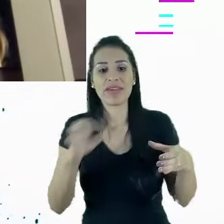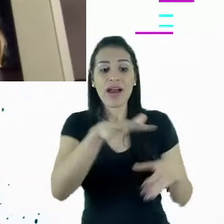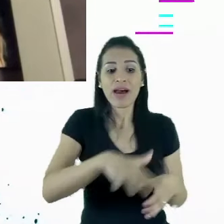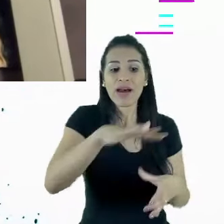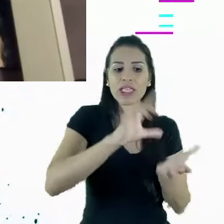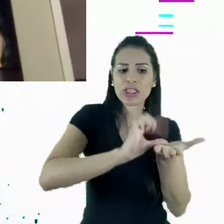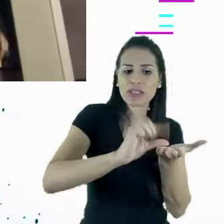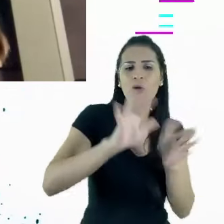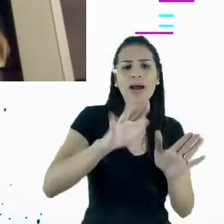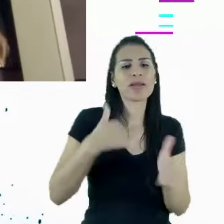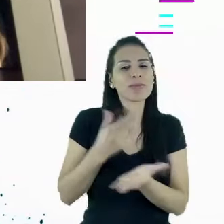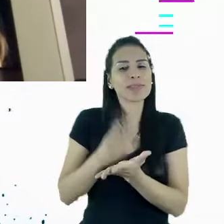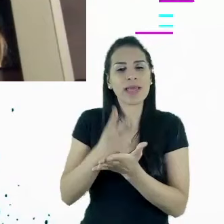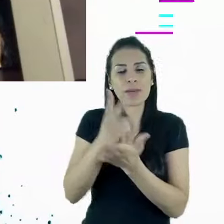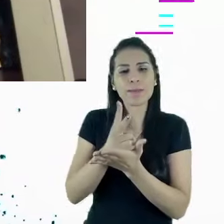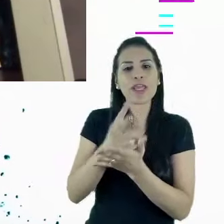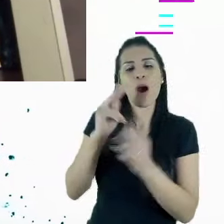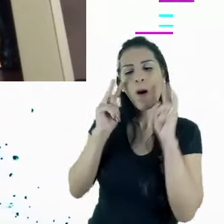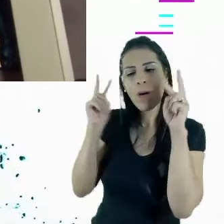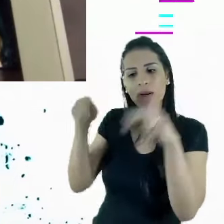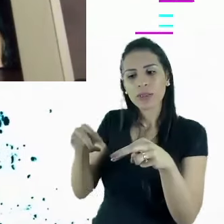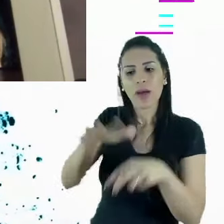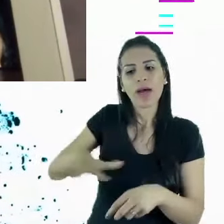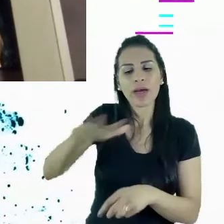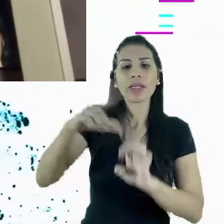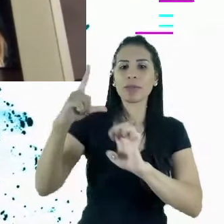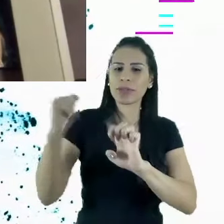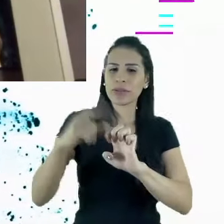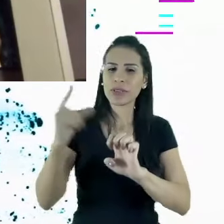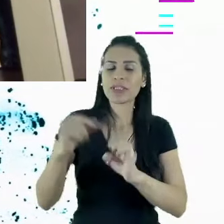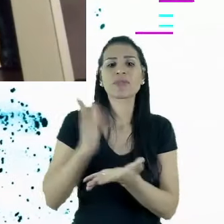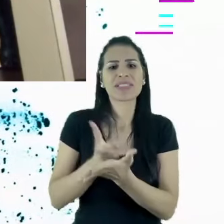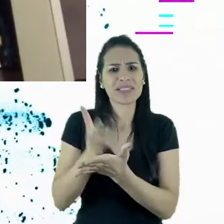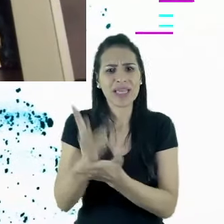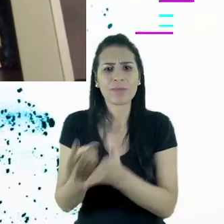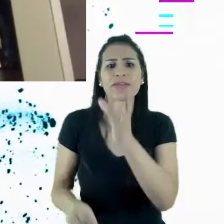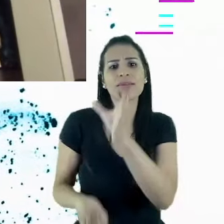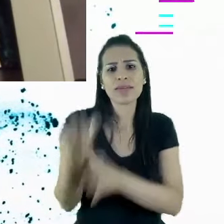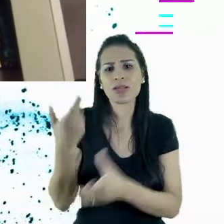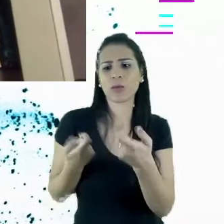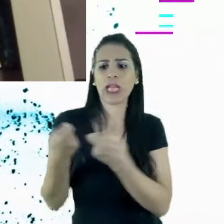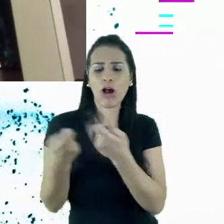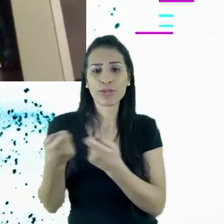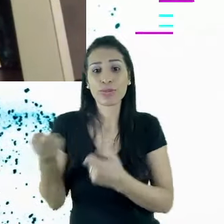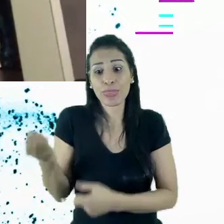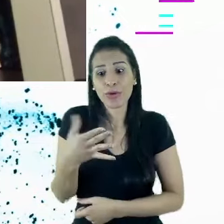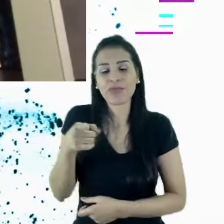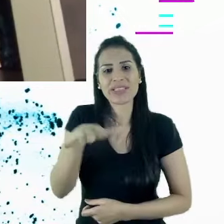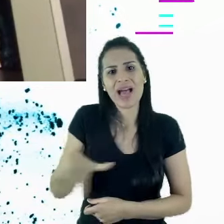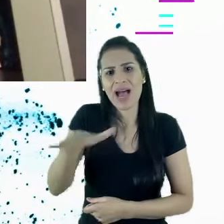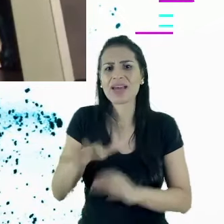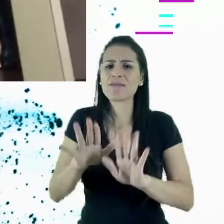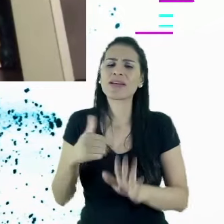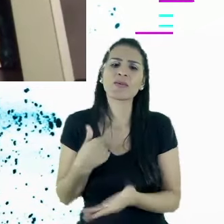para o empreendedorismo, a gente tem muita oportunidade na mesa, montando um negócio novo também nesta área, mas sempre muito apaixonada